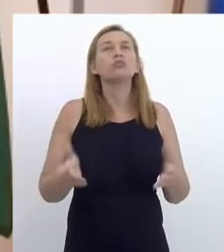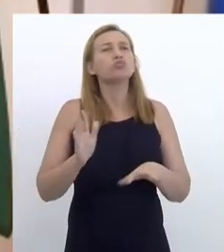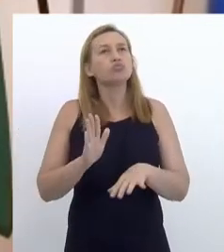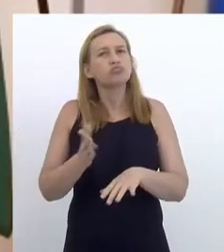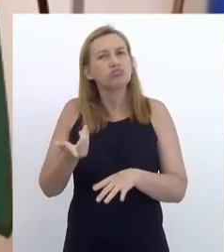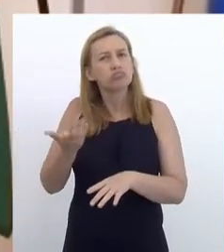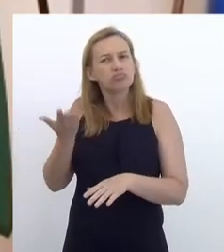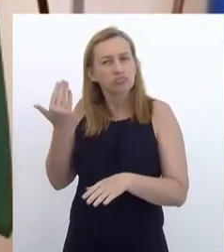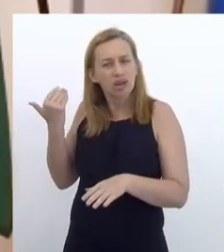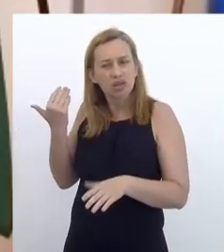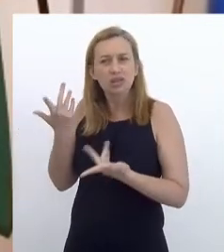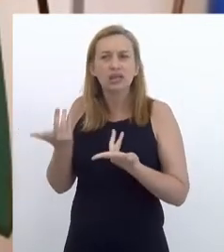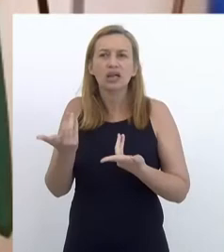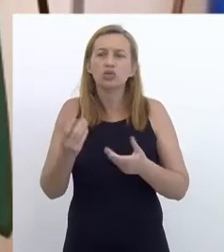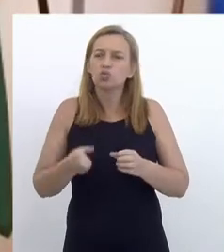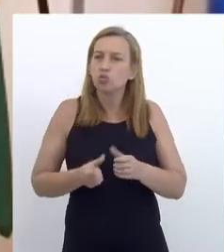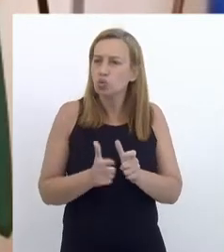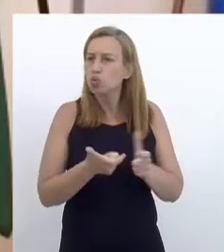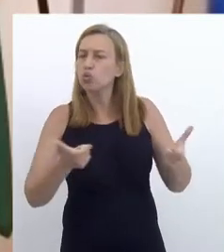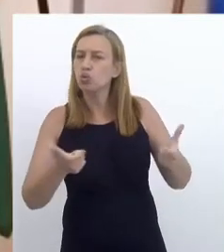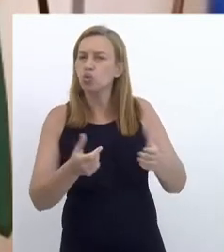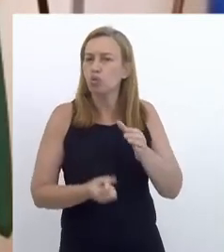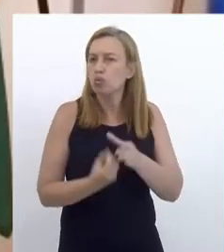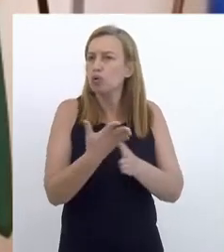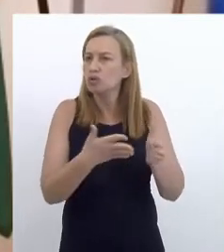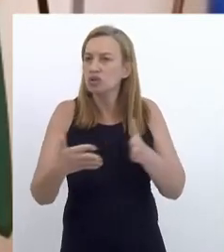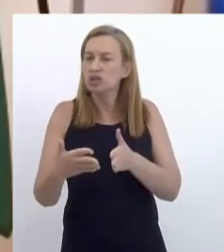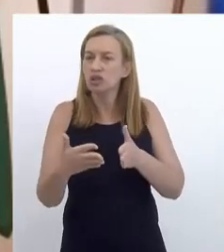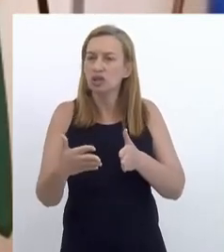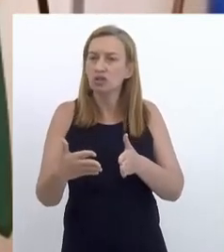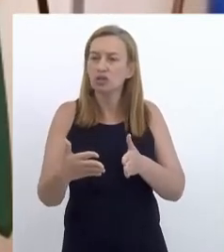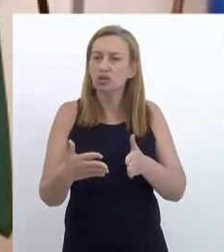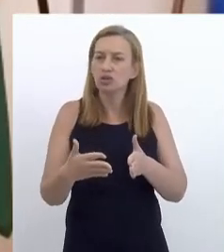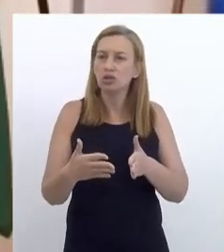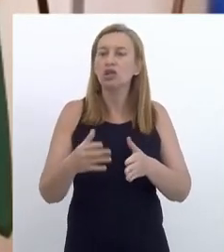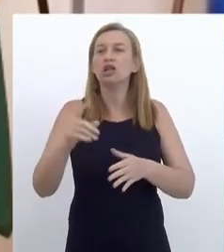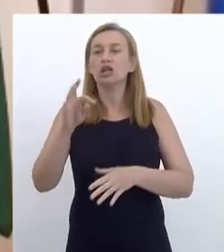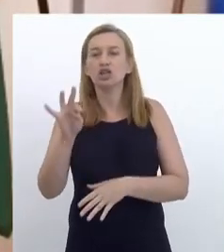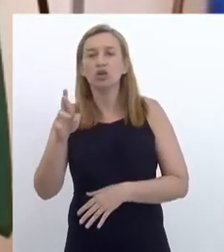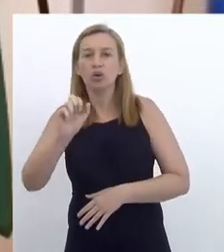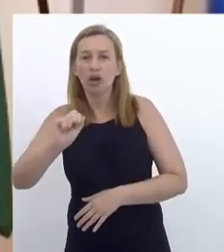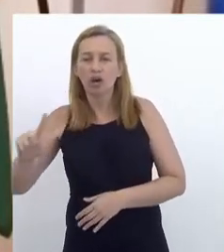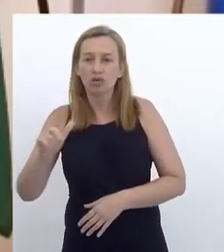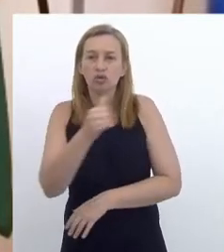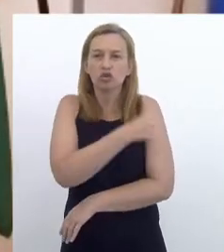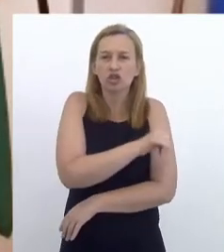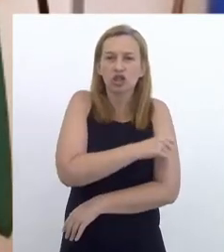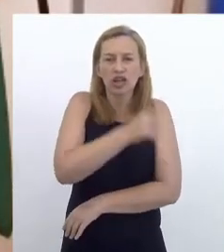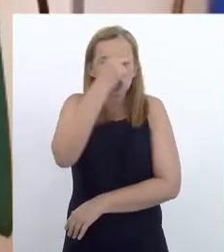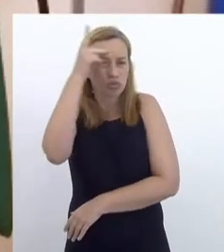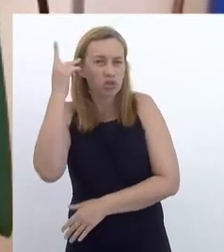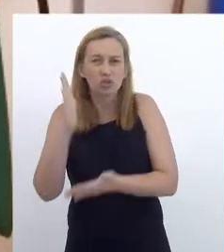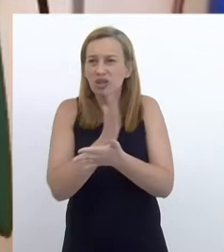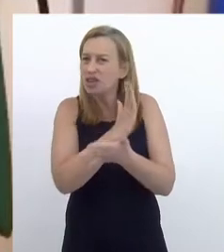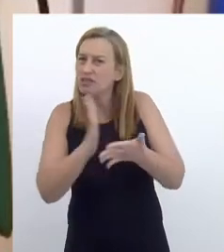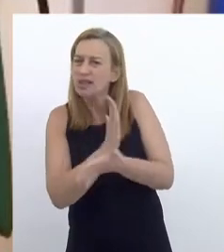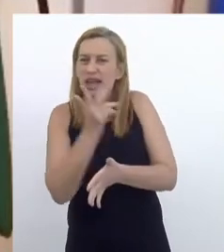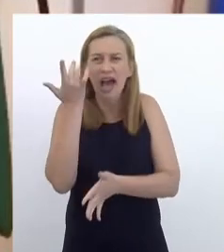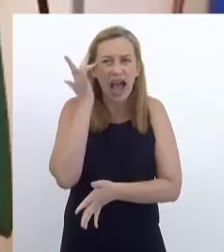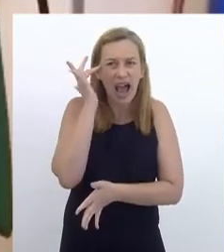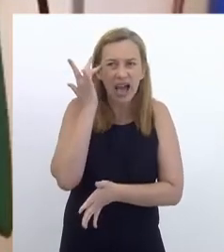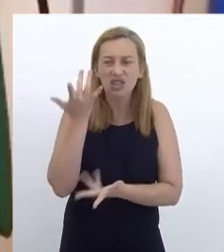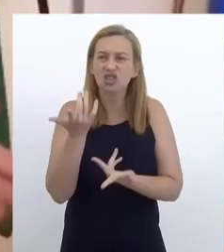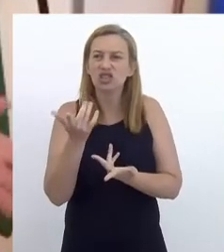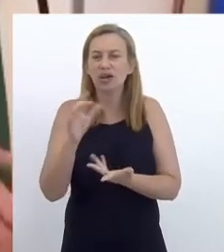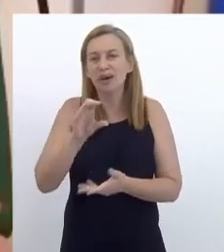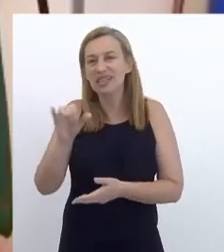há um tempo atrás, em função do crescimento da produção de gás no litoral do Rio de Janeiro, as pessoas às vezes acham que a